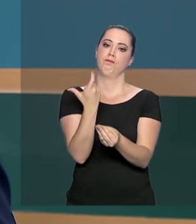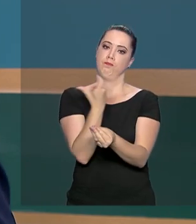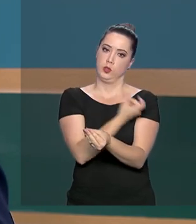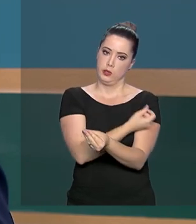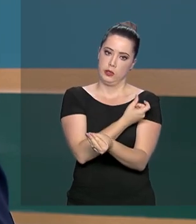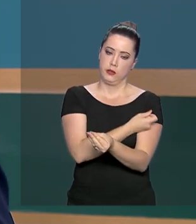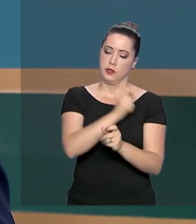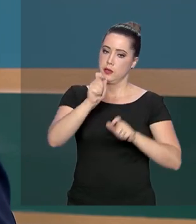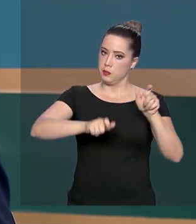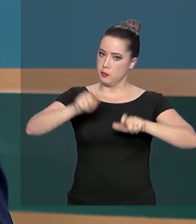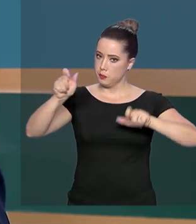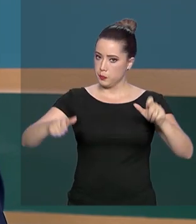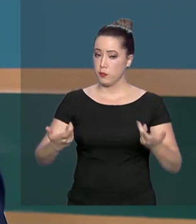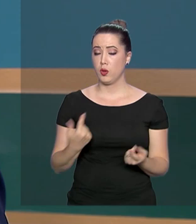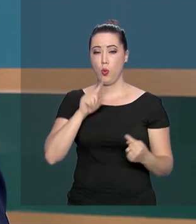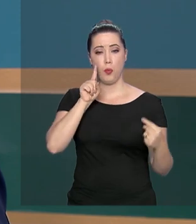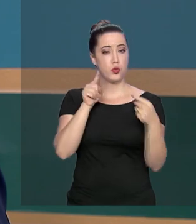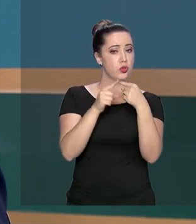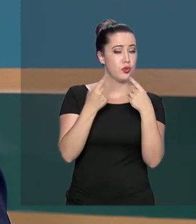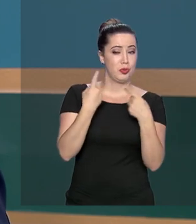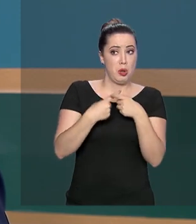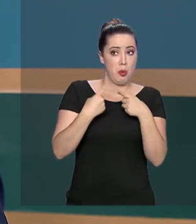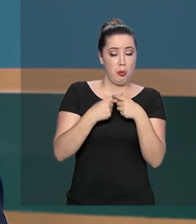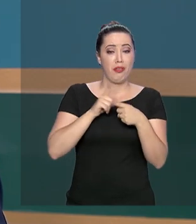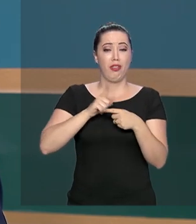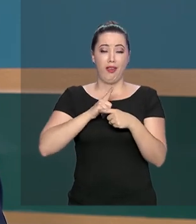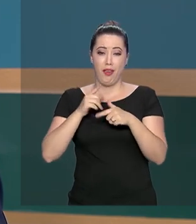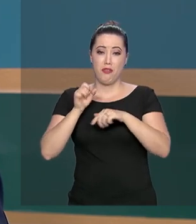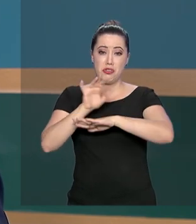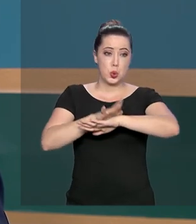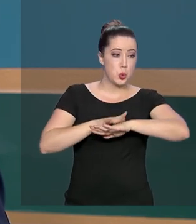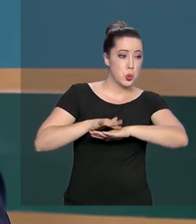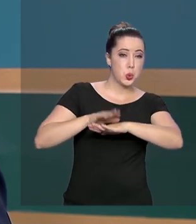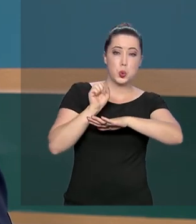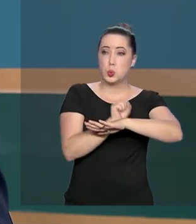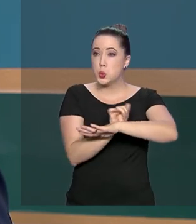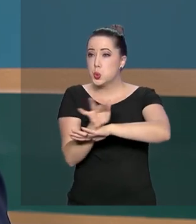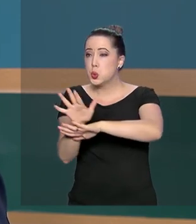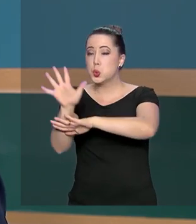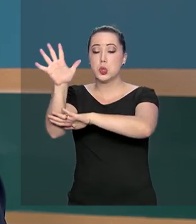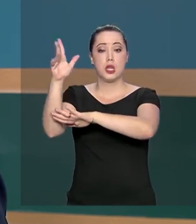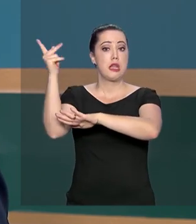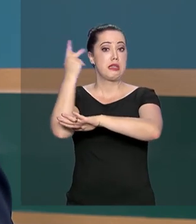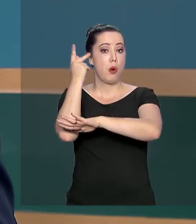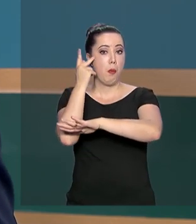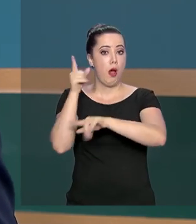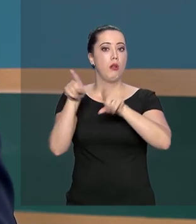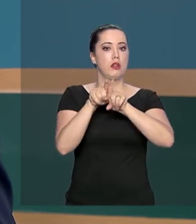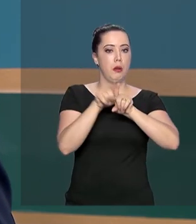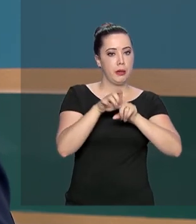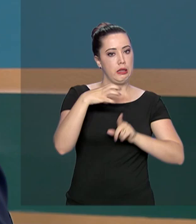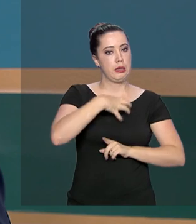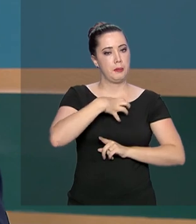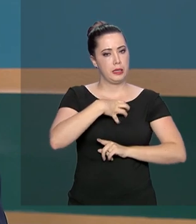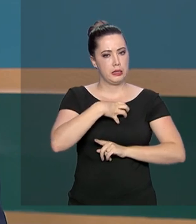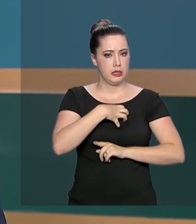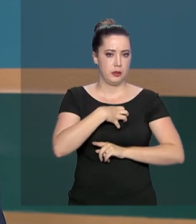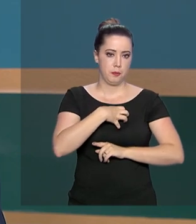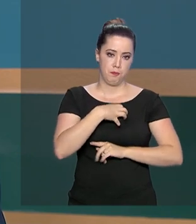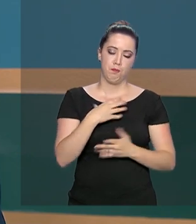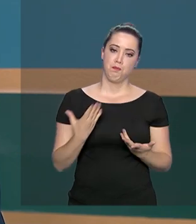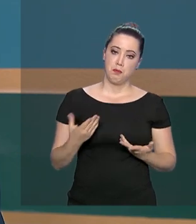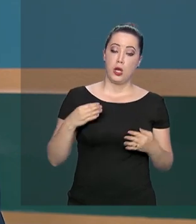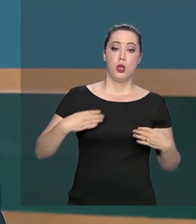reforço na vacinação é reflexo dos recentes surtos da doença em estados como São Paulo e Bahia. Segundo o Ministério da